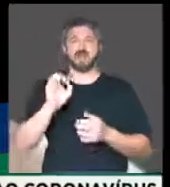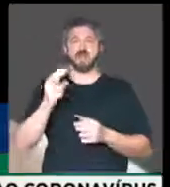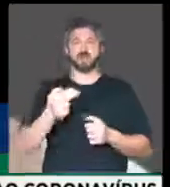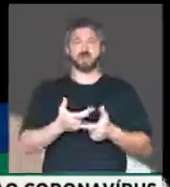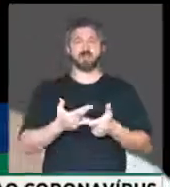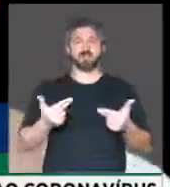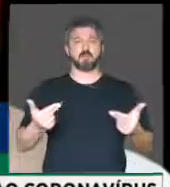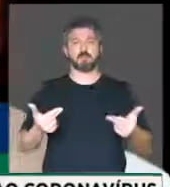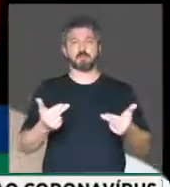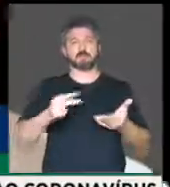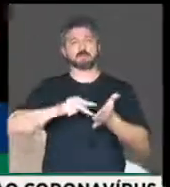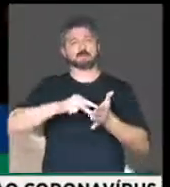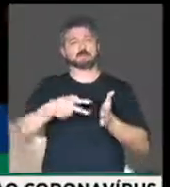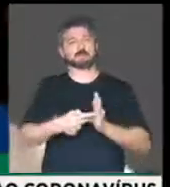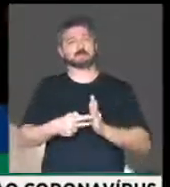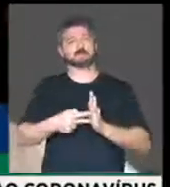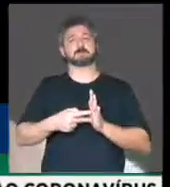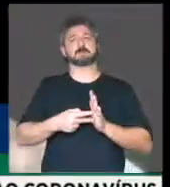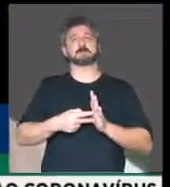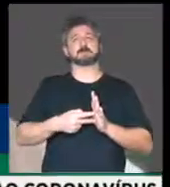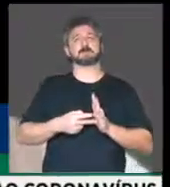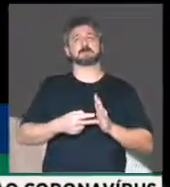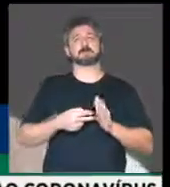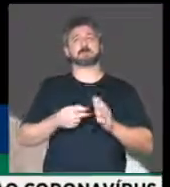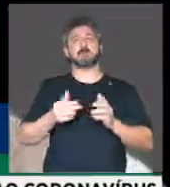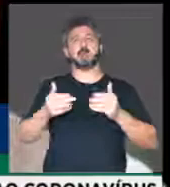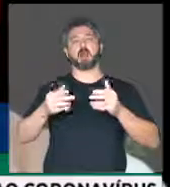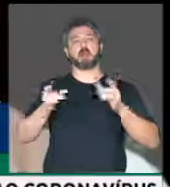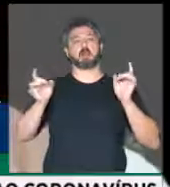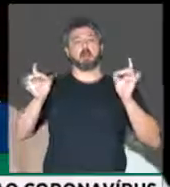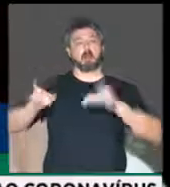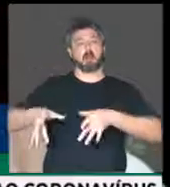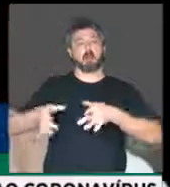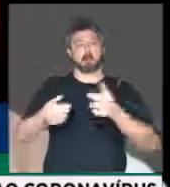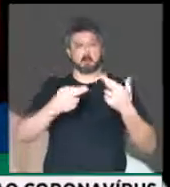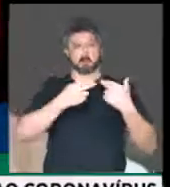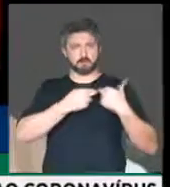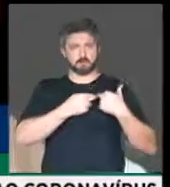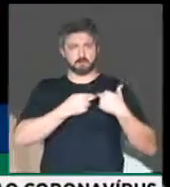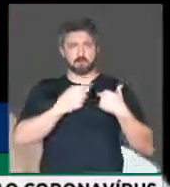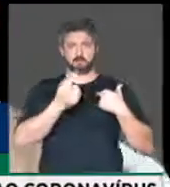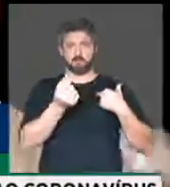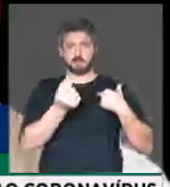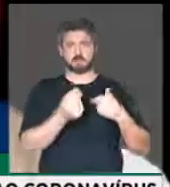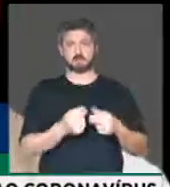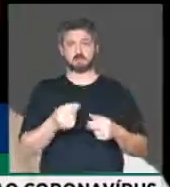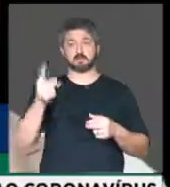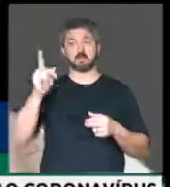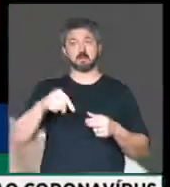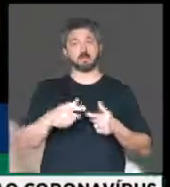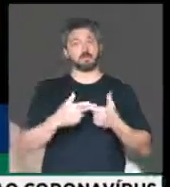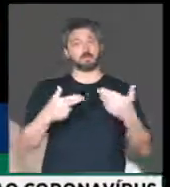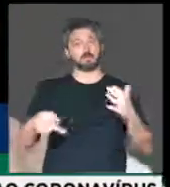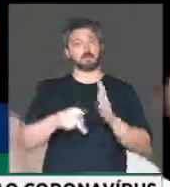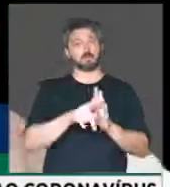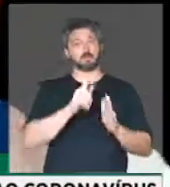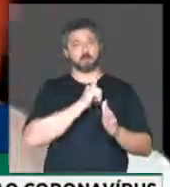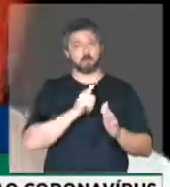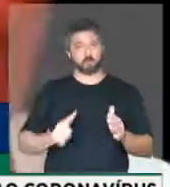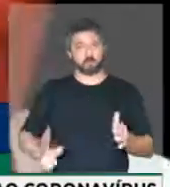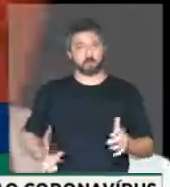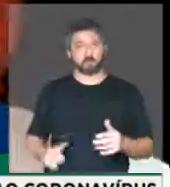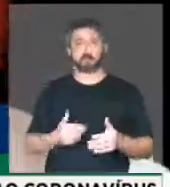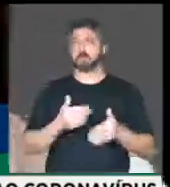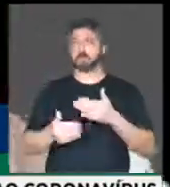algo que possa significar que se está abrindo mão da responsabilidade fiscal, que é uma tônica dos nossos governos,